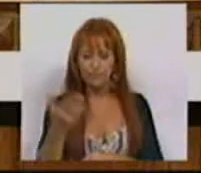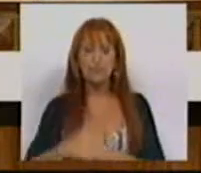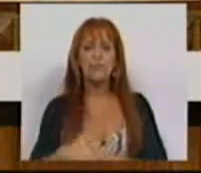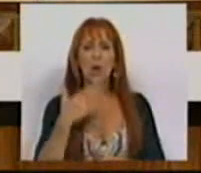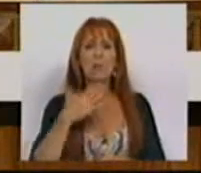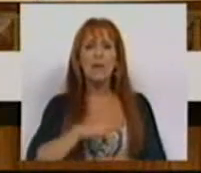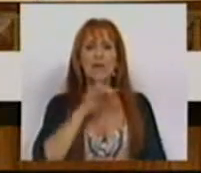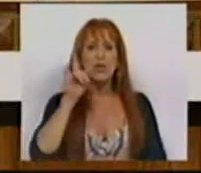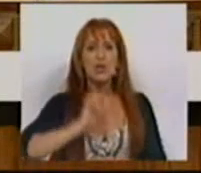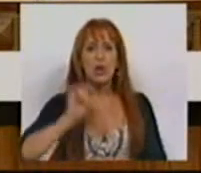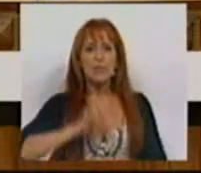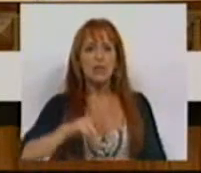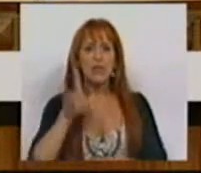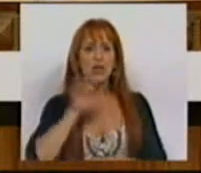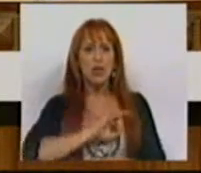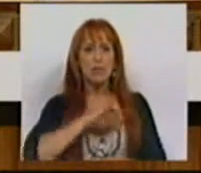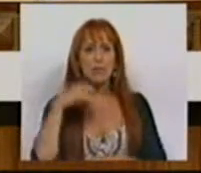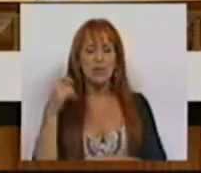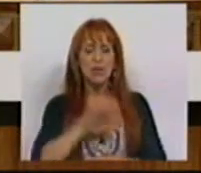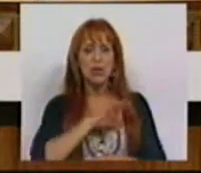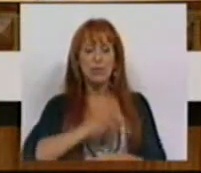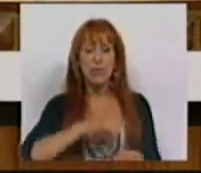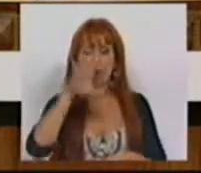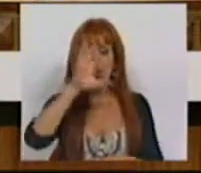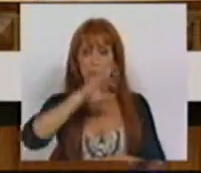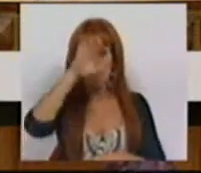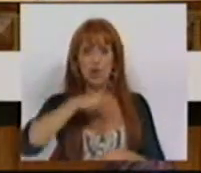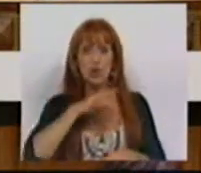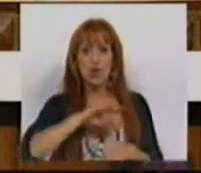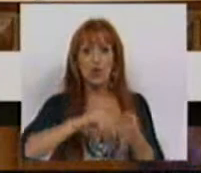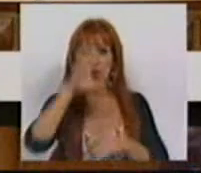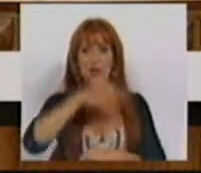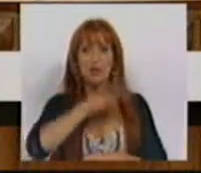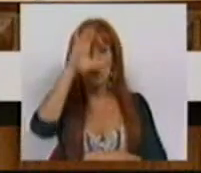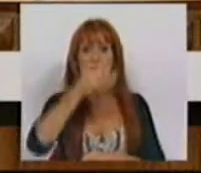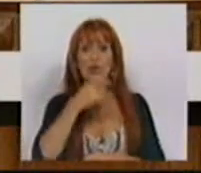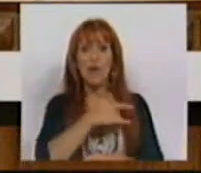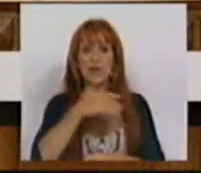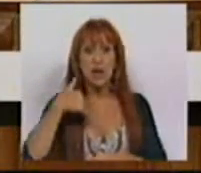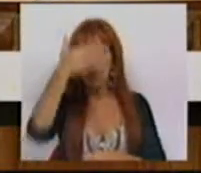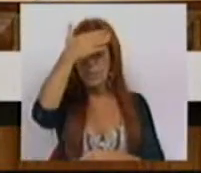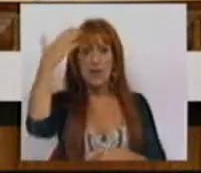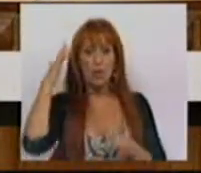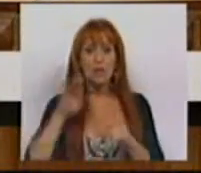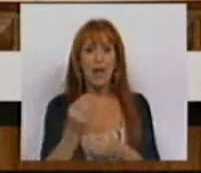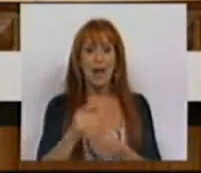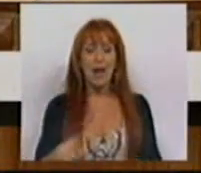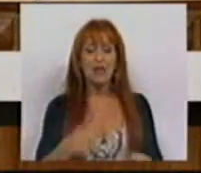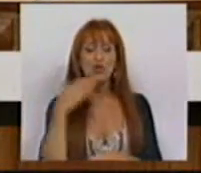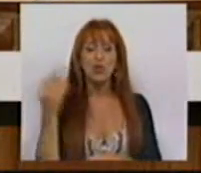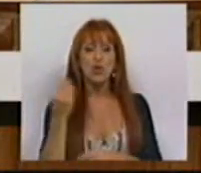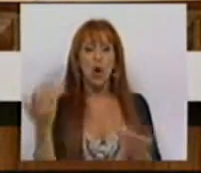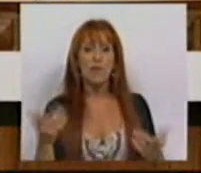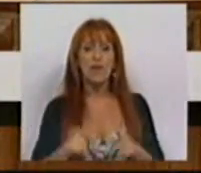Muito obrigada, Sra. Presidente, Sra. Presidente, Sra. Ministra, Sra. Ministra, eu vou falar de saúde mental das nossas crianças e